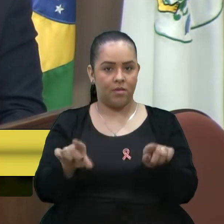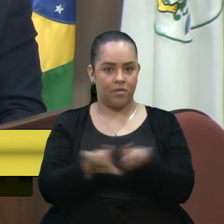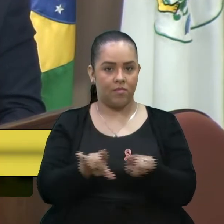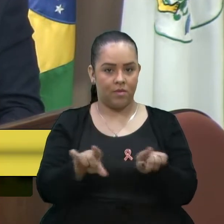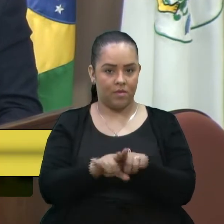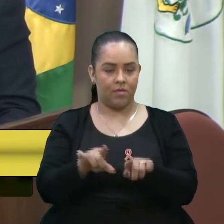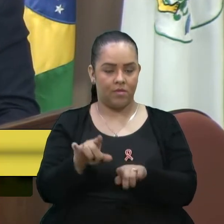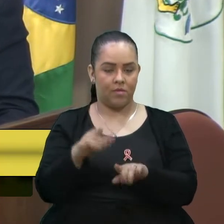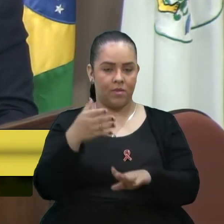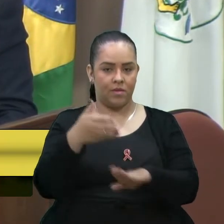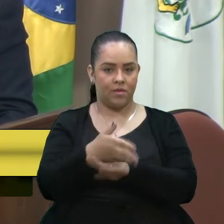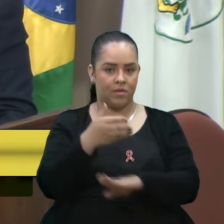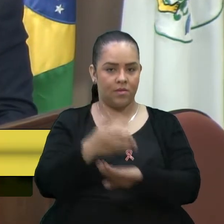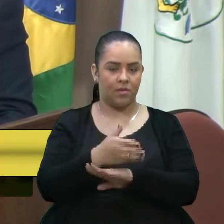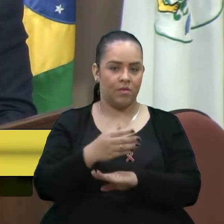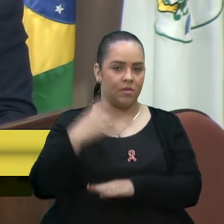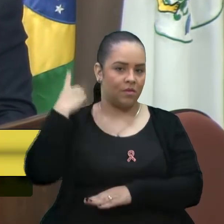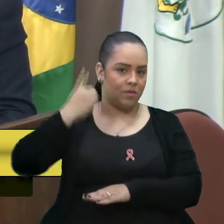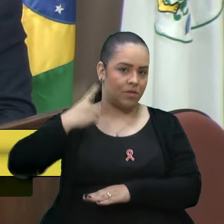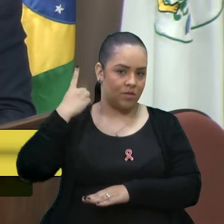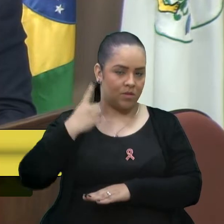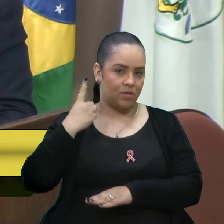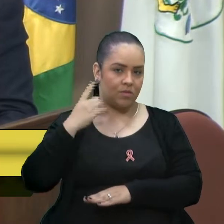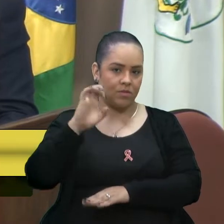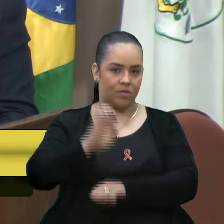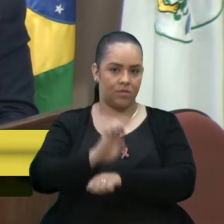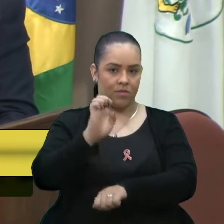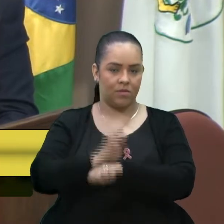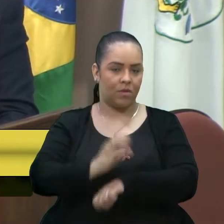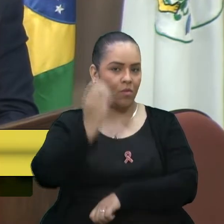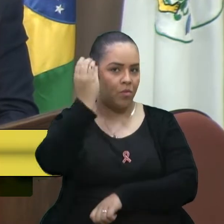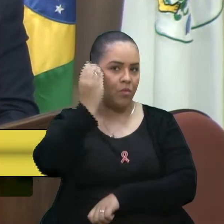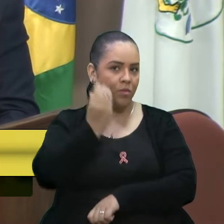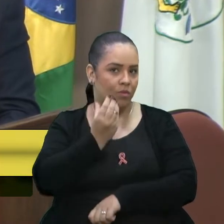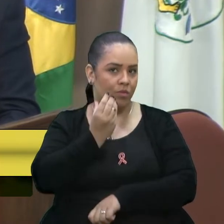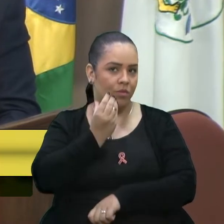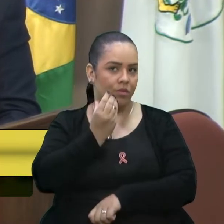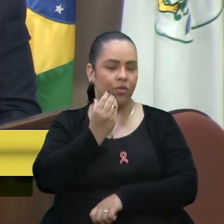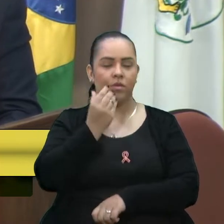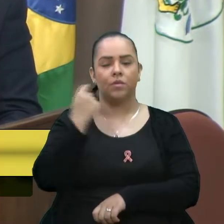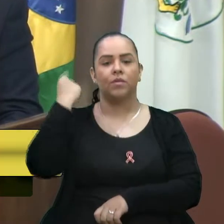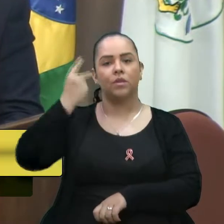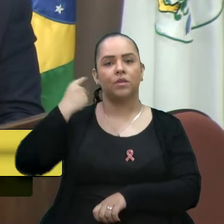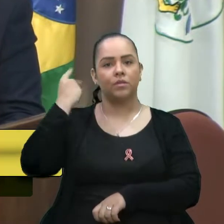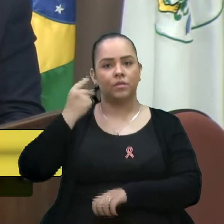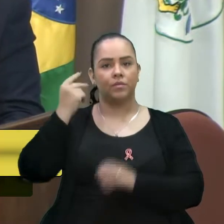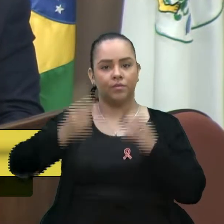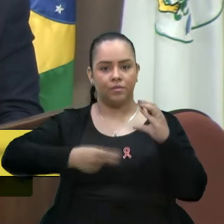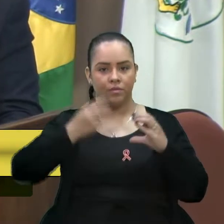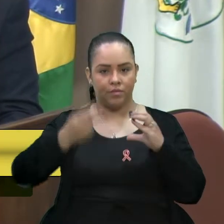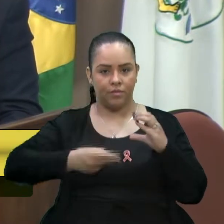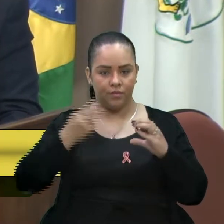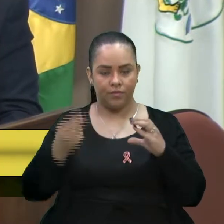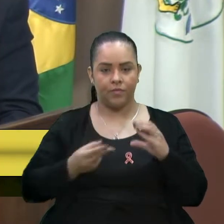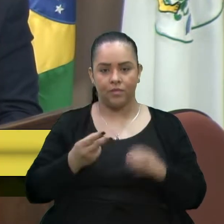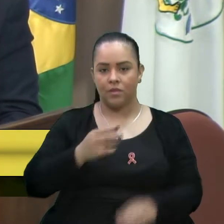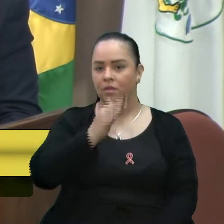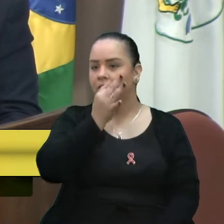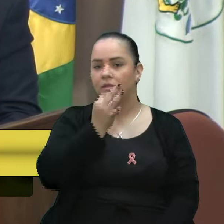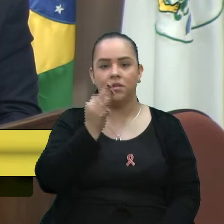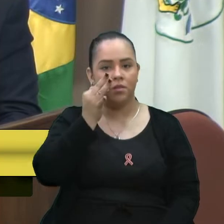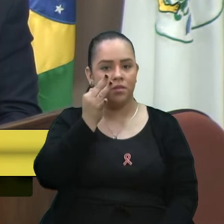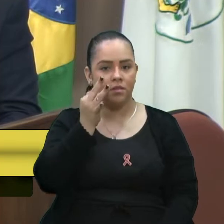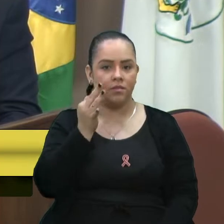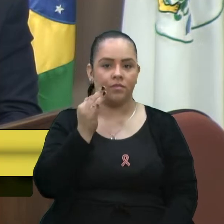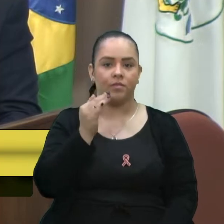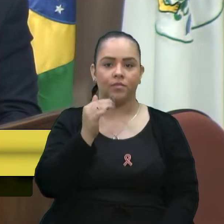presente nosso deputado estadual Carlos Burigo, com os vereadores desta casa, vereadora Tatiane Friço, vereadora